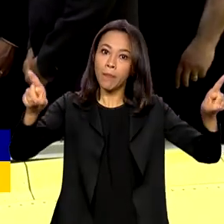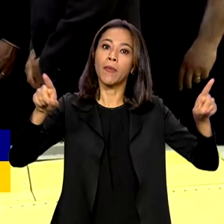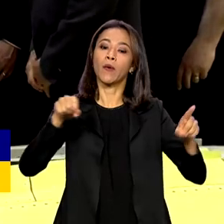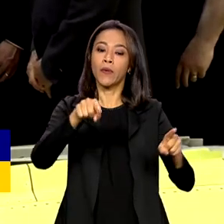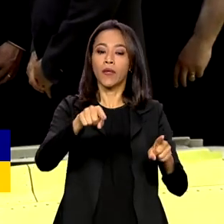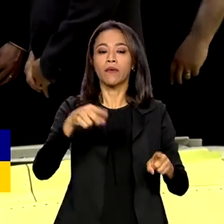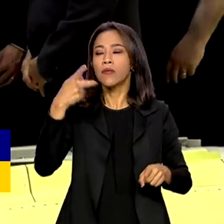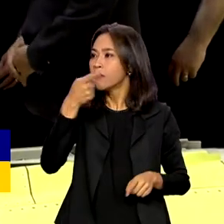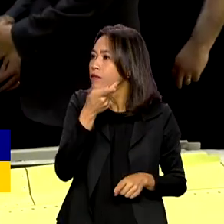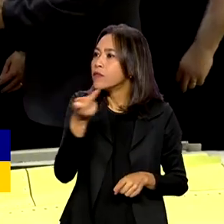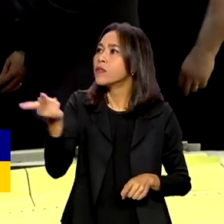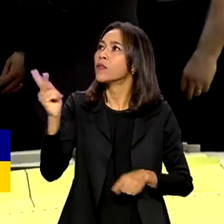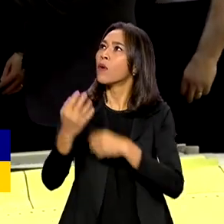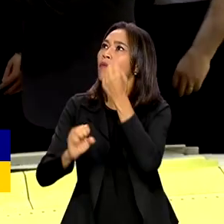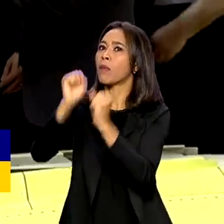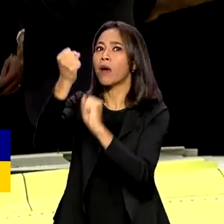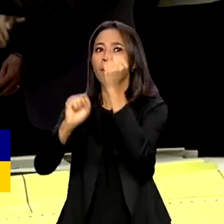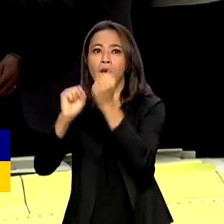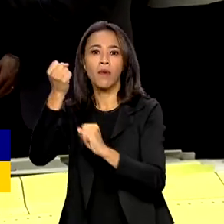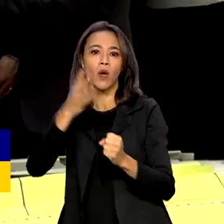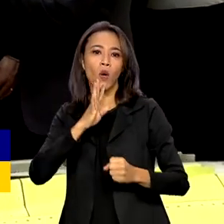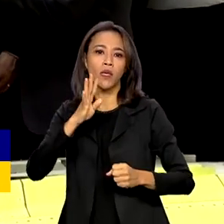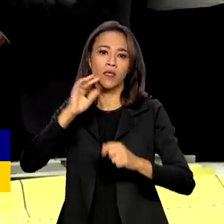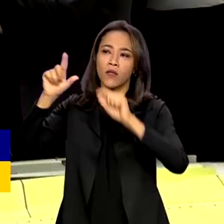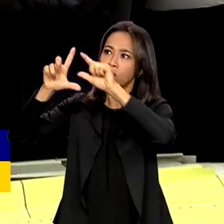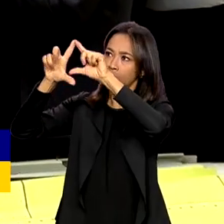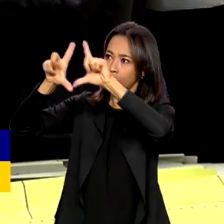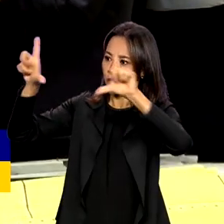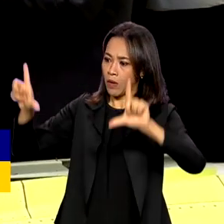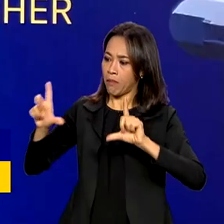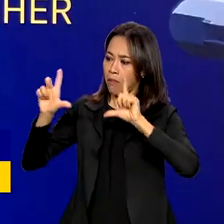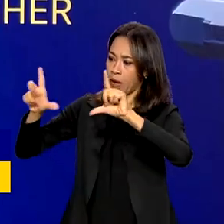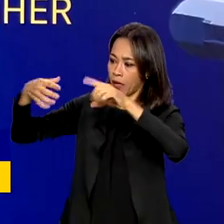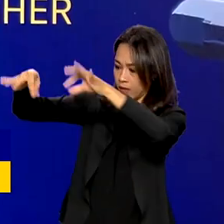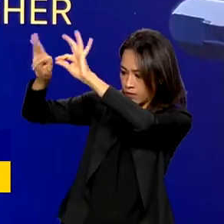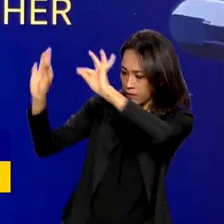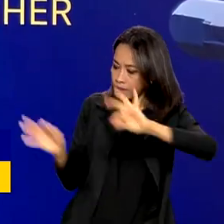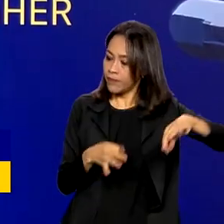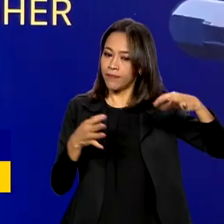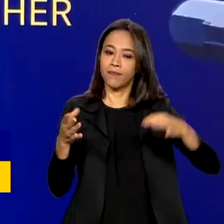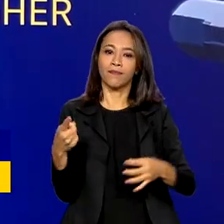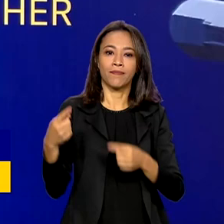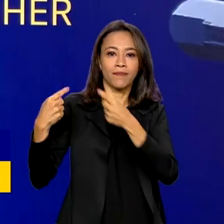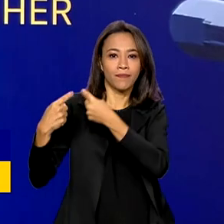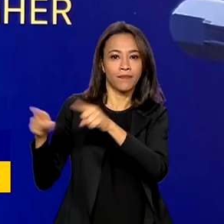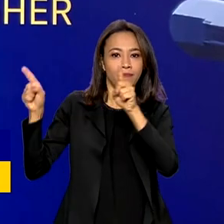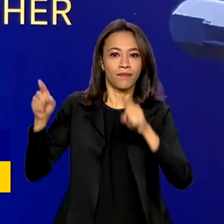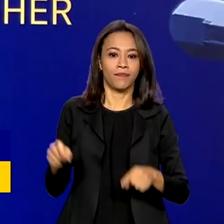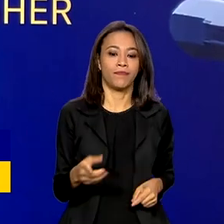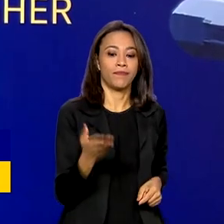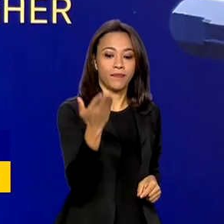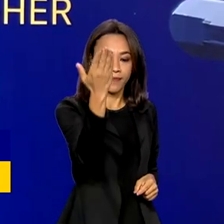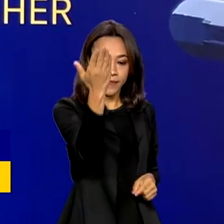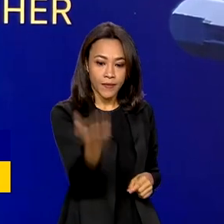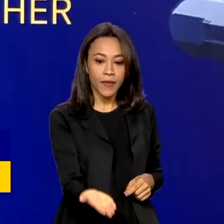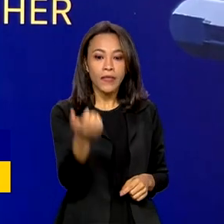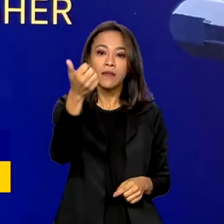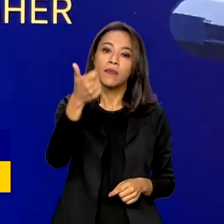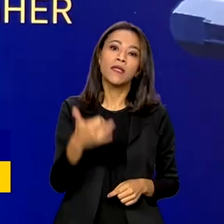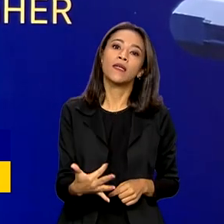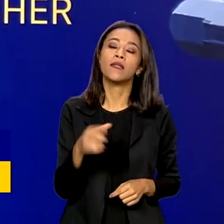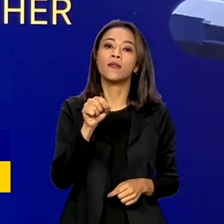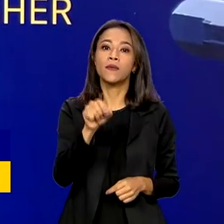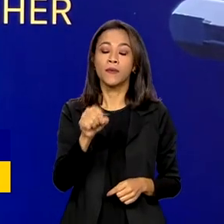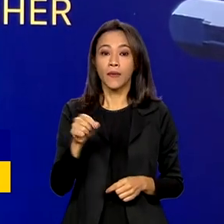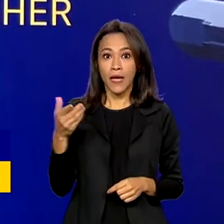visitou a fábrica, onde fez o descerramento da placa de inauguração. A aquisição dos caças Gripen traz para